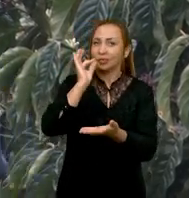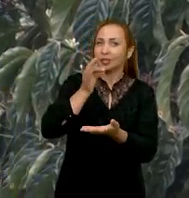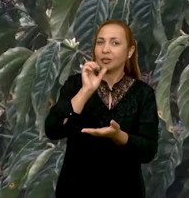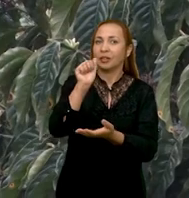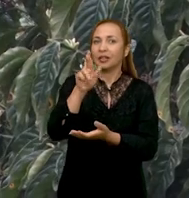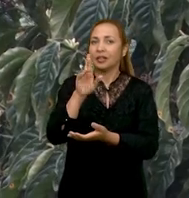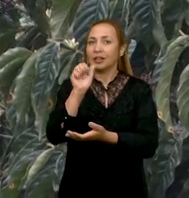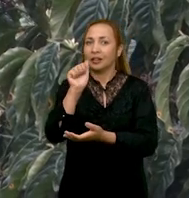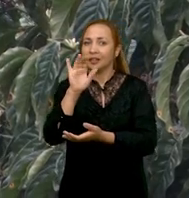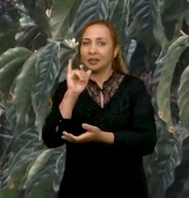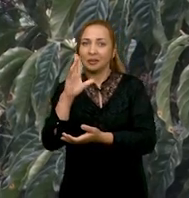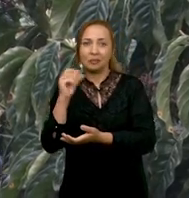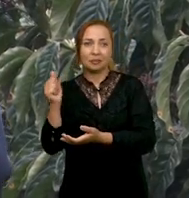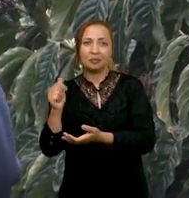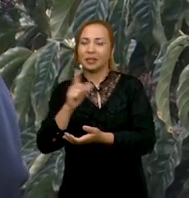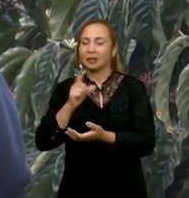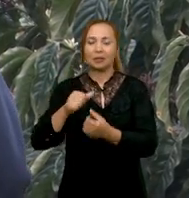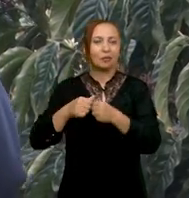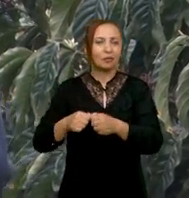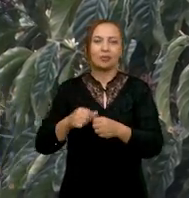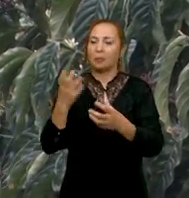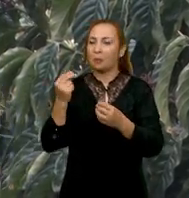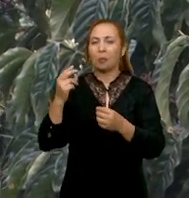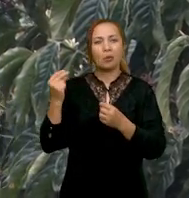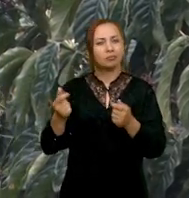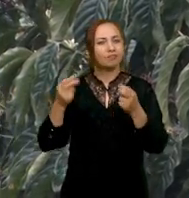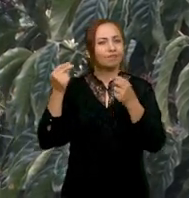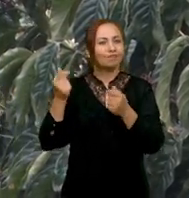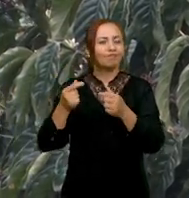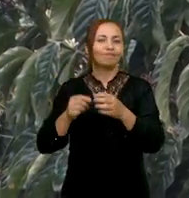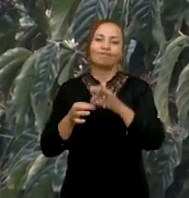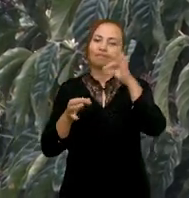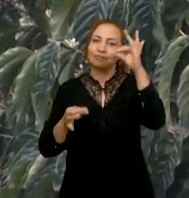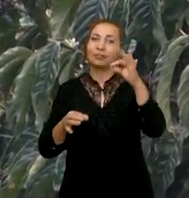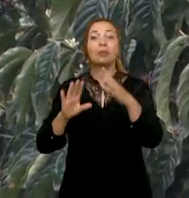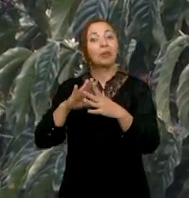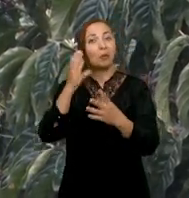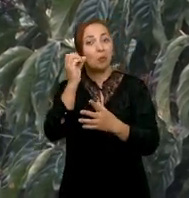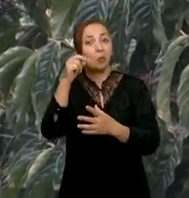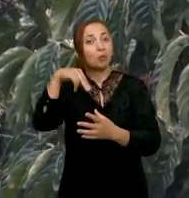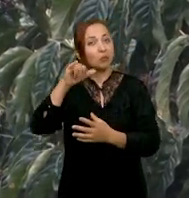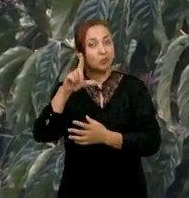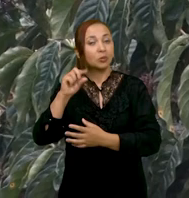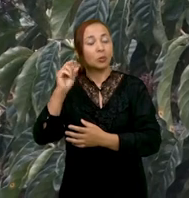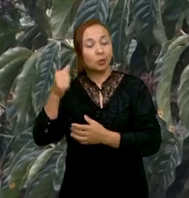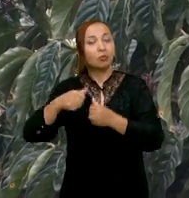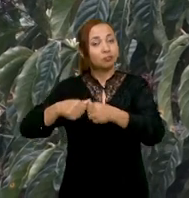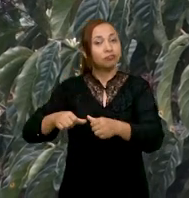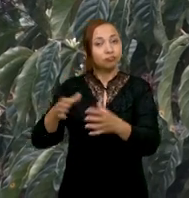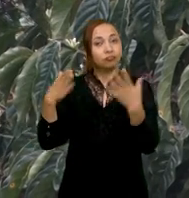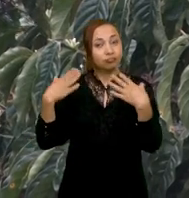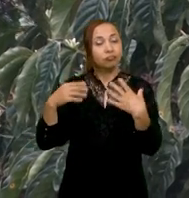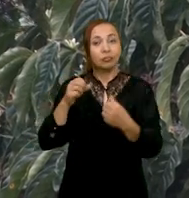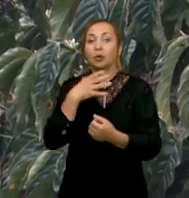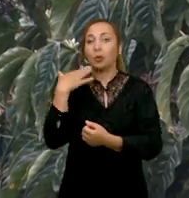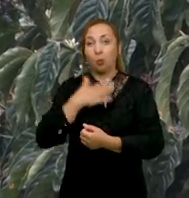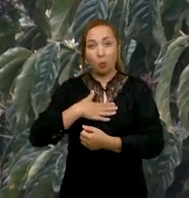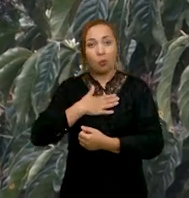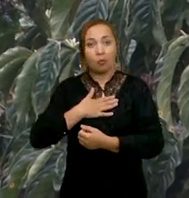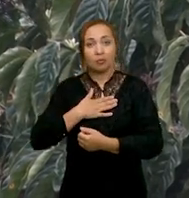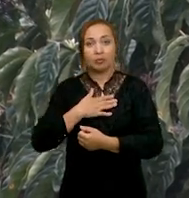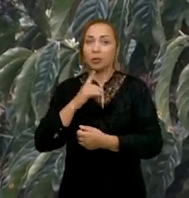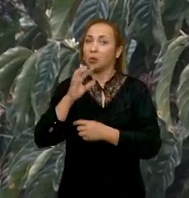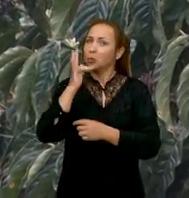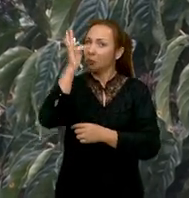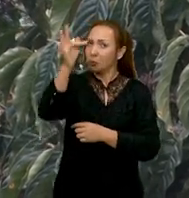ele não suporta temperaturas muito altas por um período longo. Já o Cunilon, ao contrário, ele suporta bem. Então, quem sabe, na frente pode ser uma